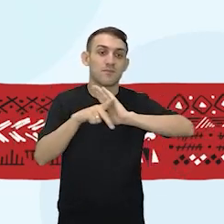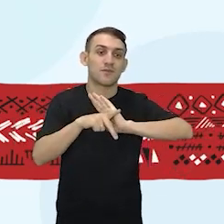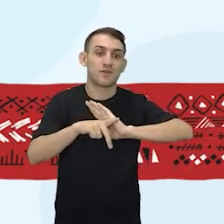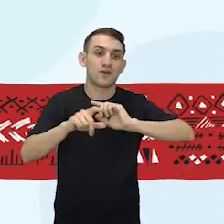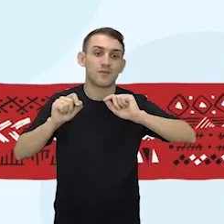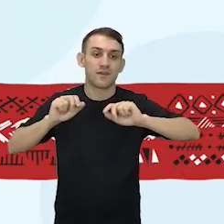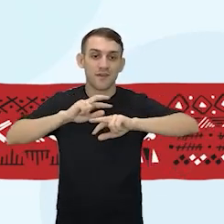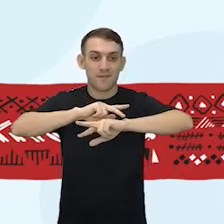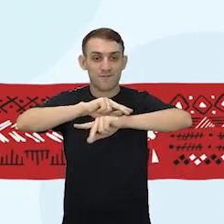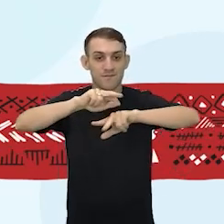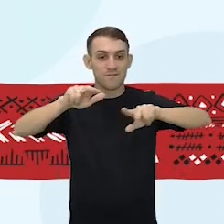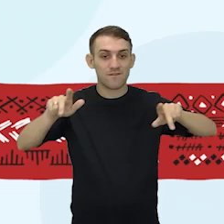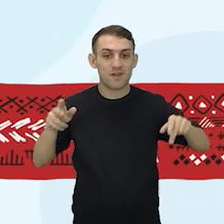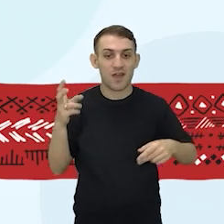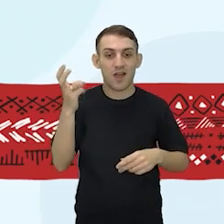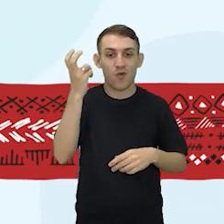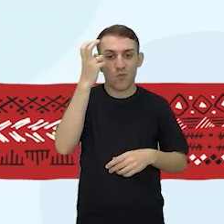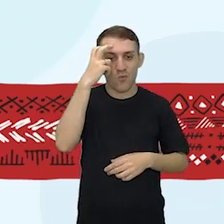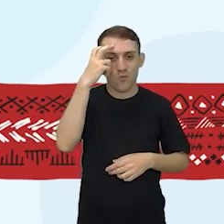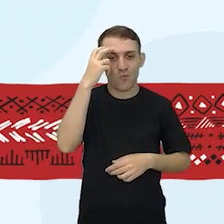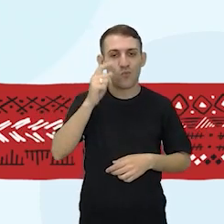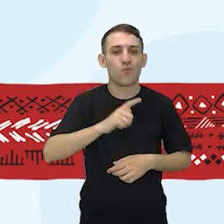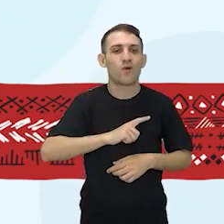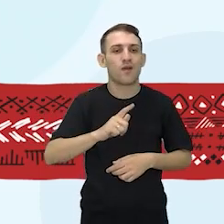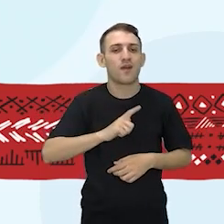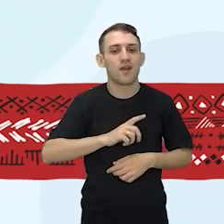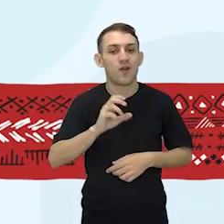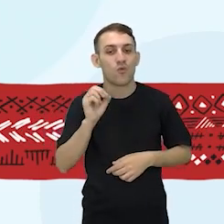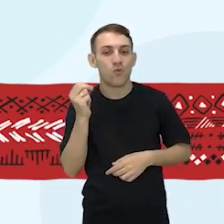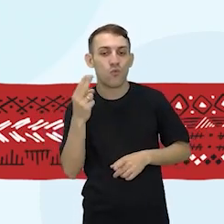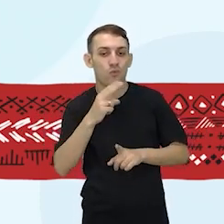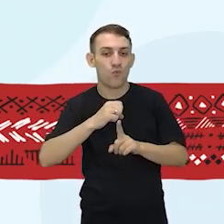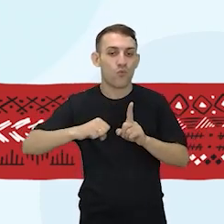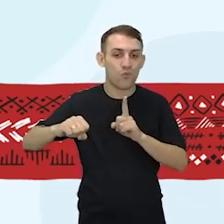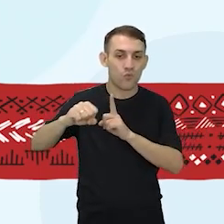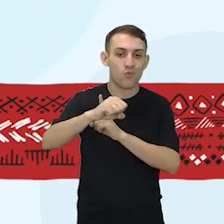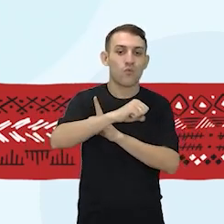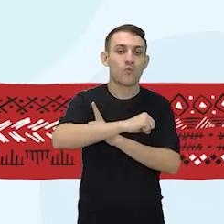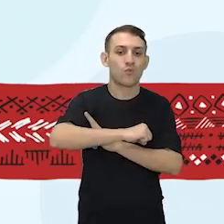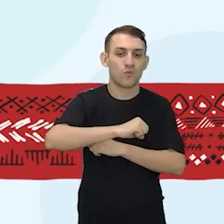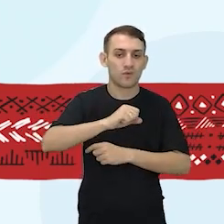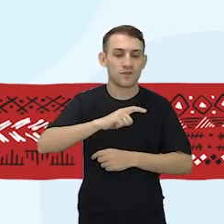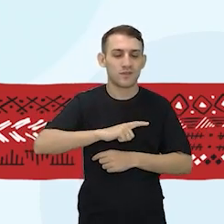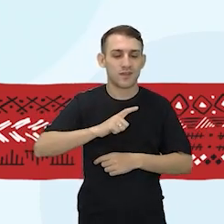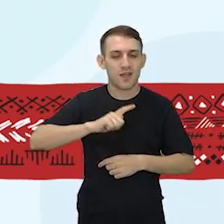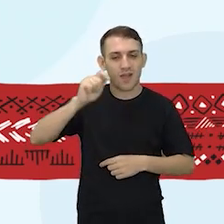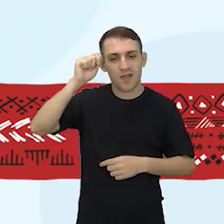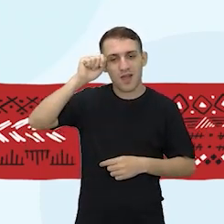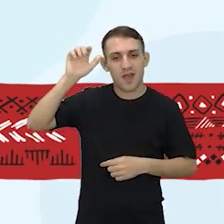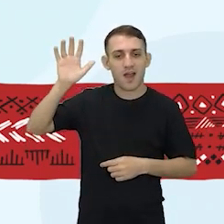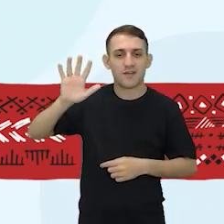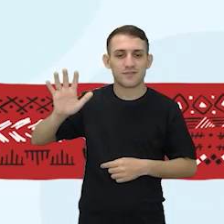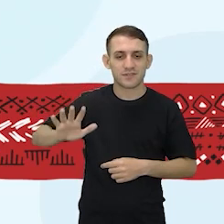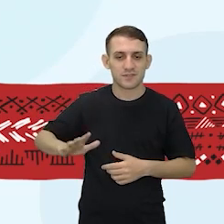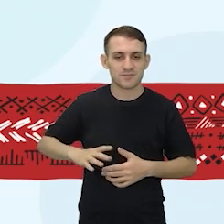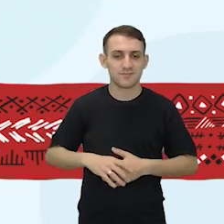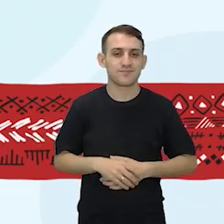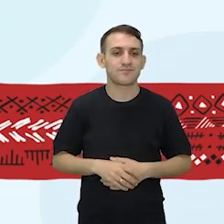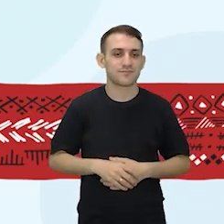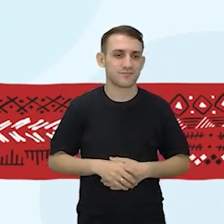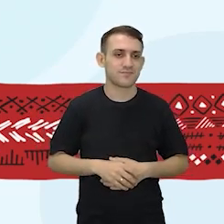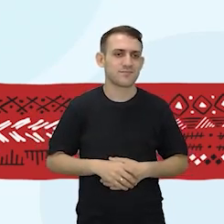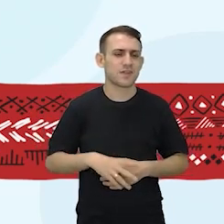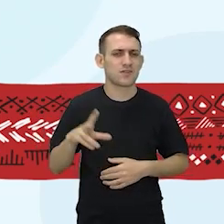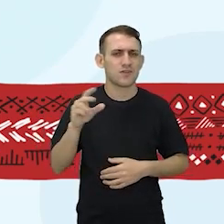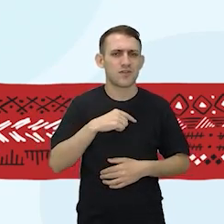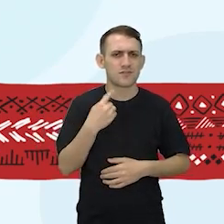diversidade cultural ou social africana. Para o Analu